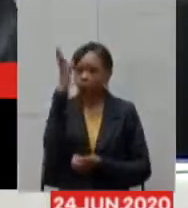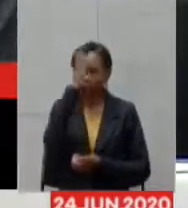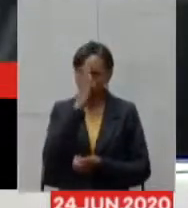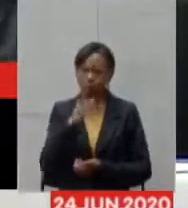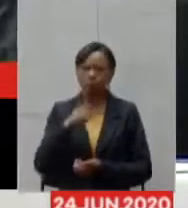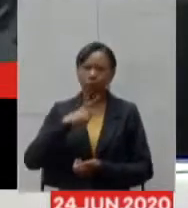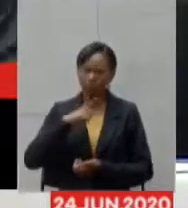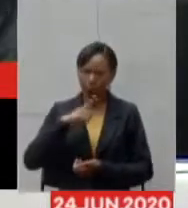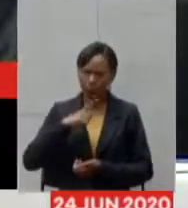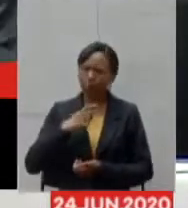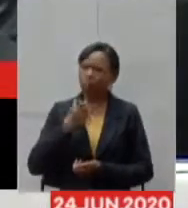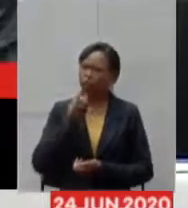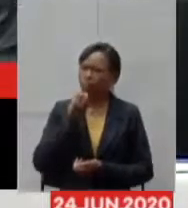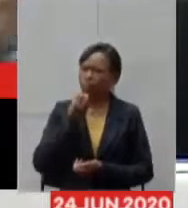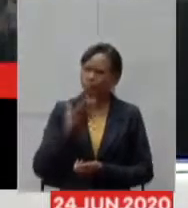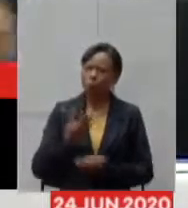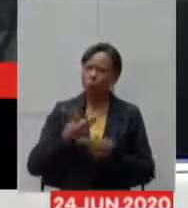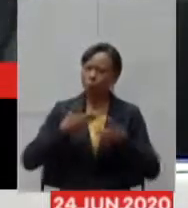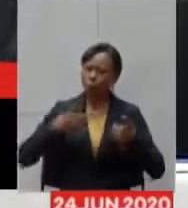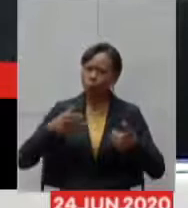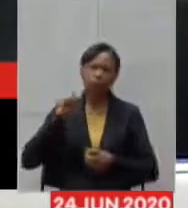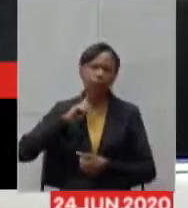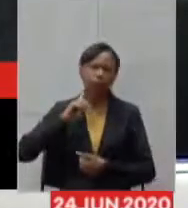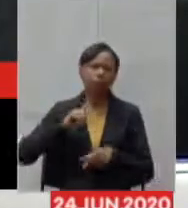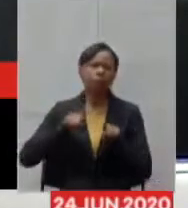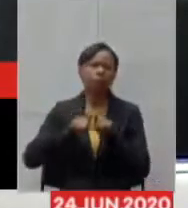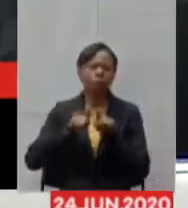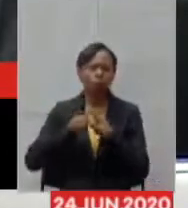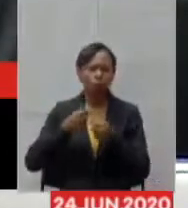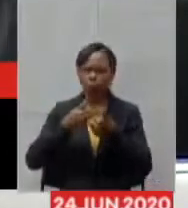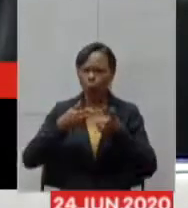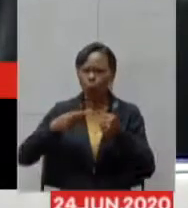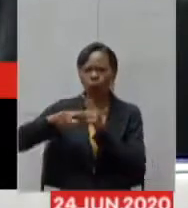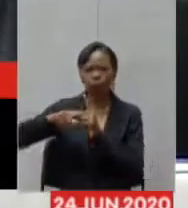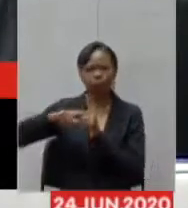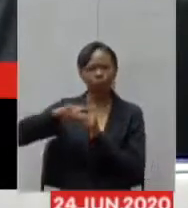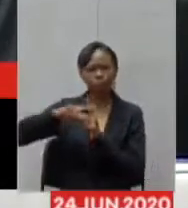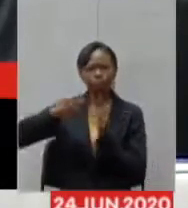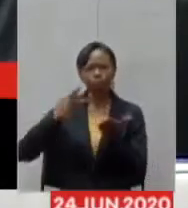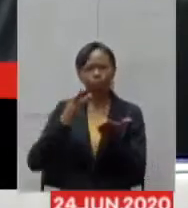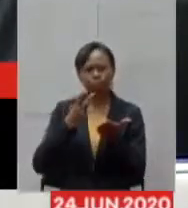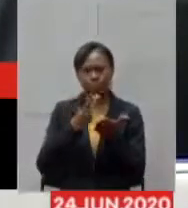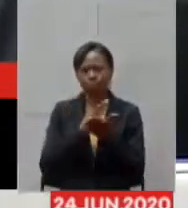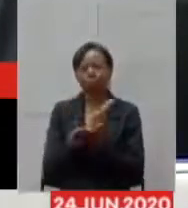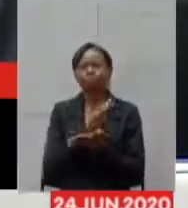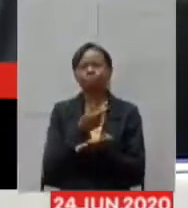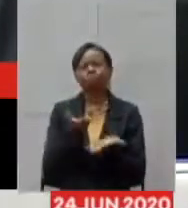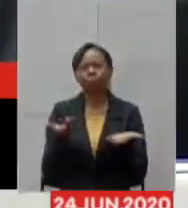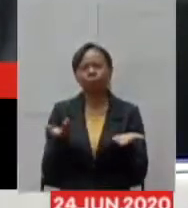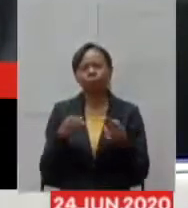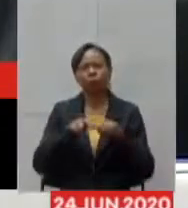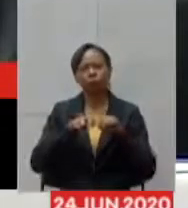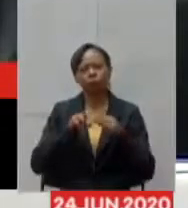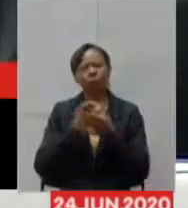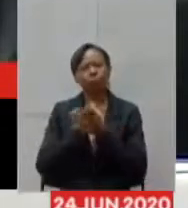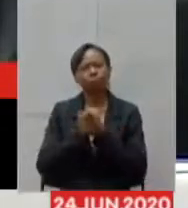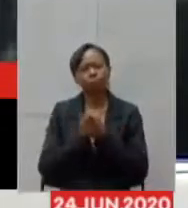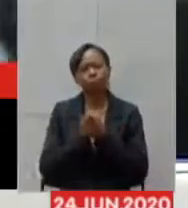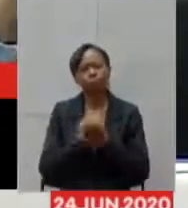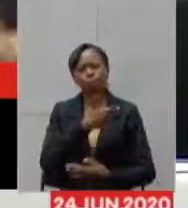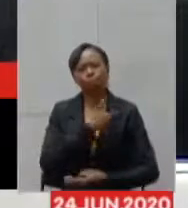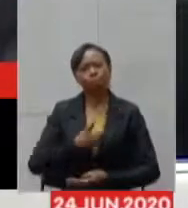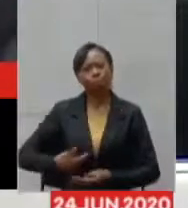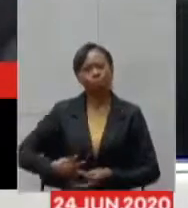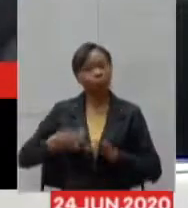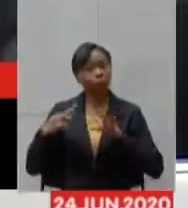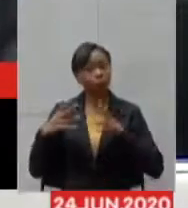que Minas Gerais tem também outro lado muito positivo acontecendo. E nós queremos cumprimentar o nosso governo e todos os deputados